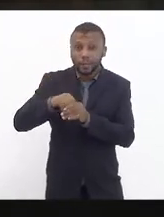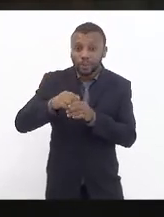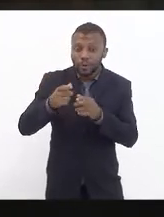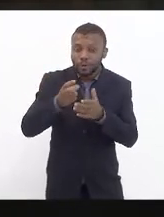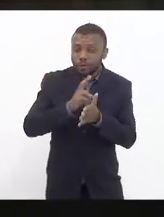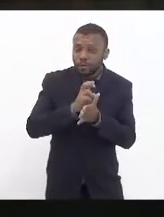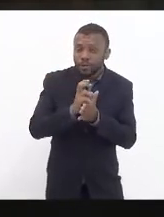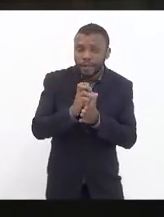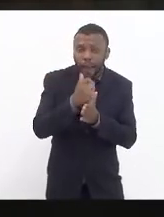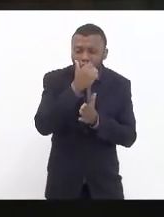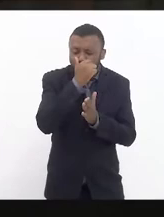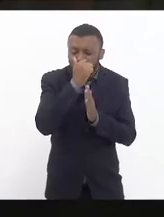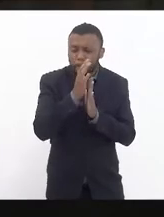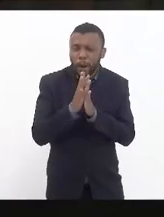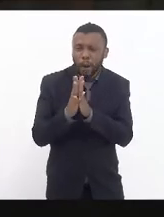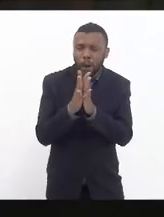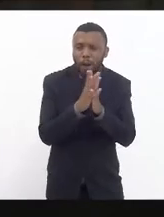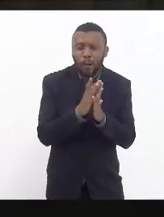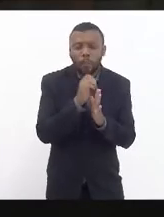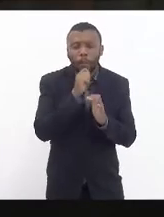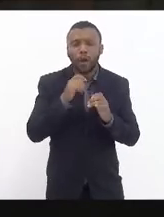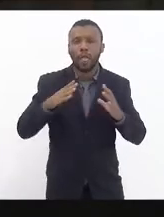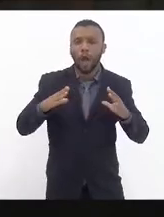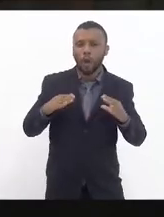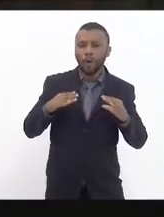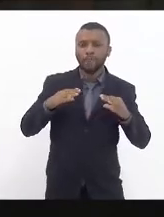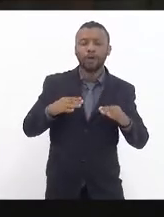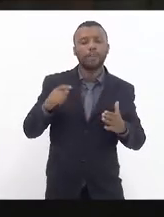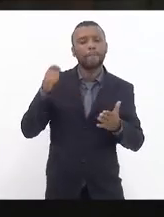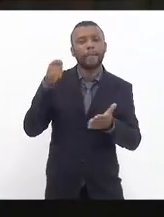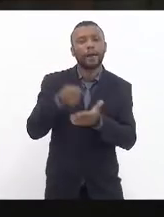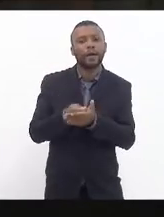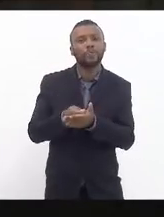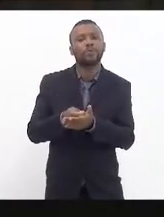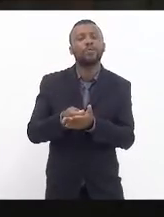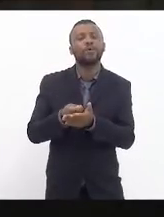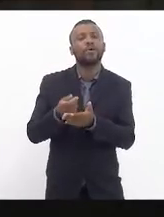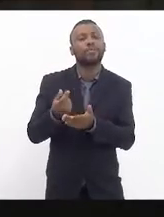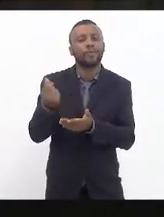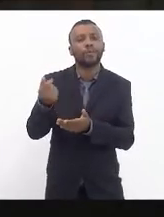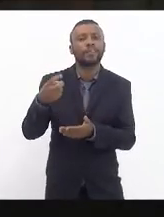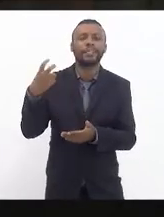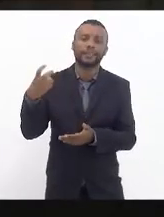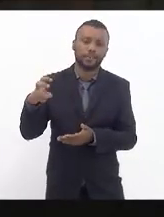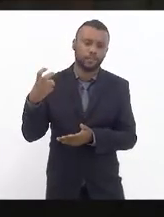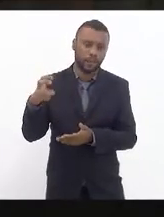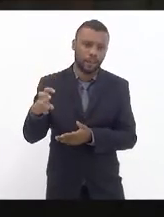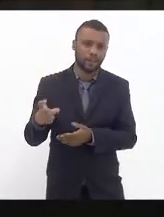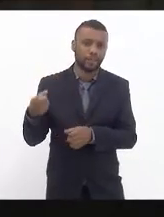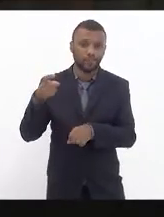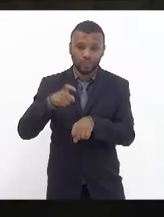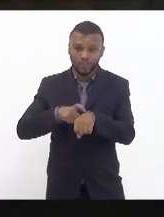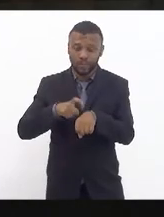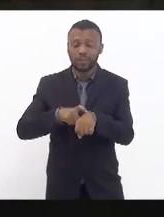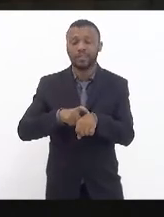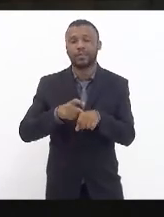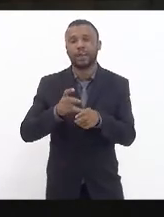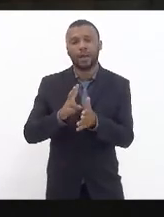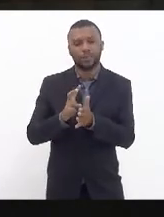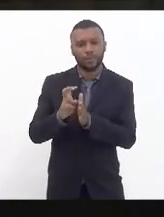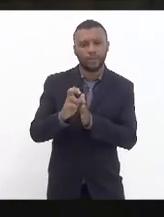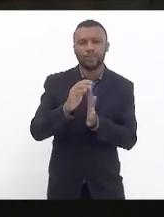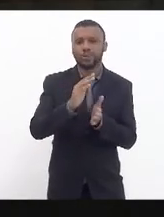sem conforto sem qualidade nenhuma e pagando tarifa cheia de 5 reais quando a supervia tirou o trem expresso